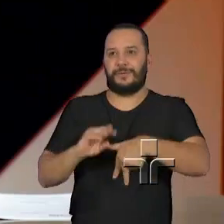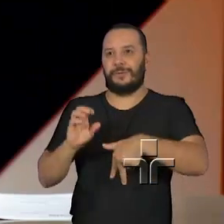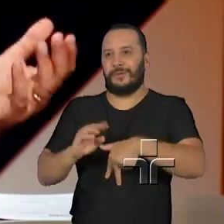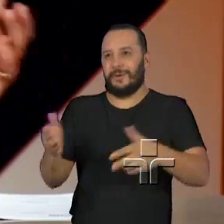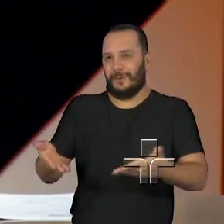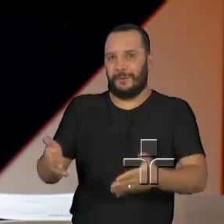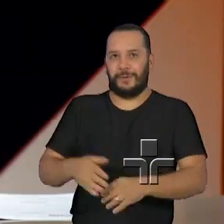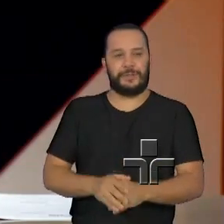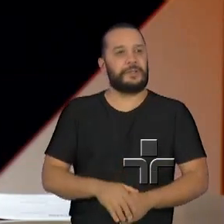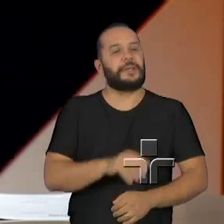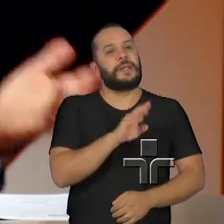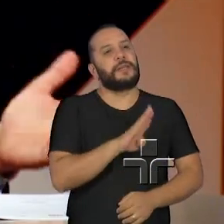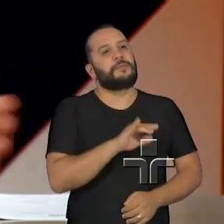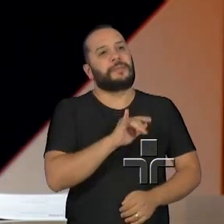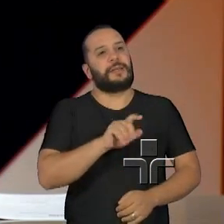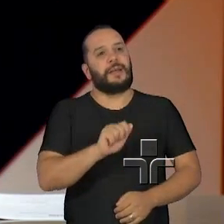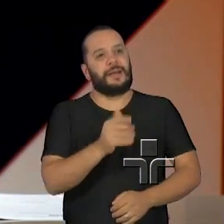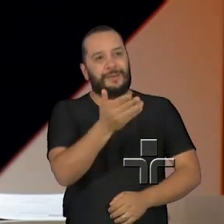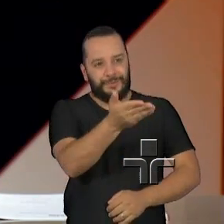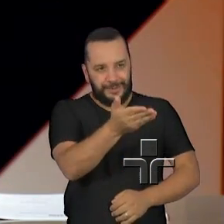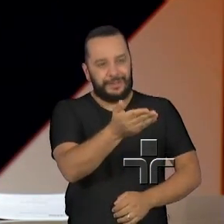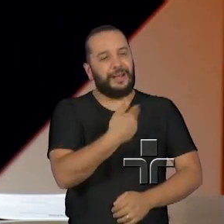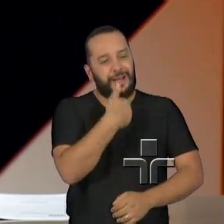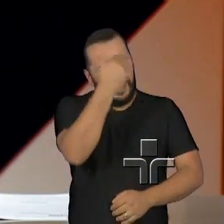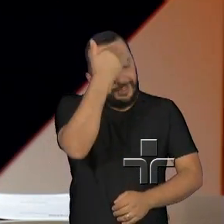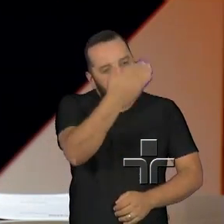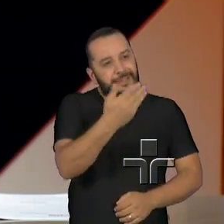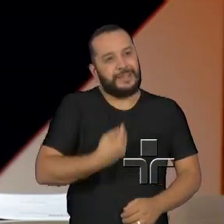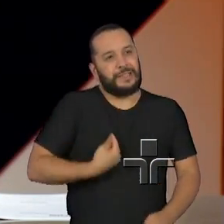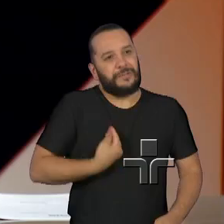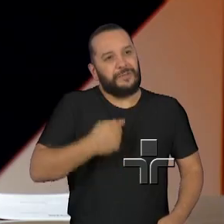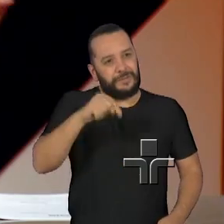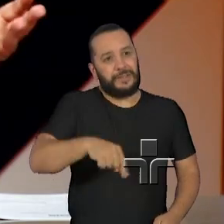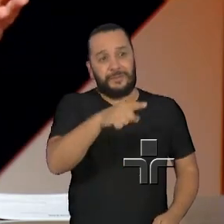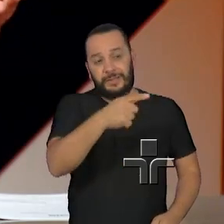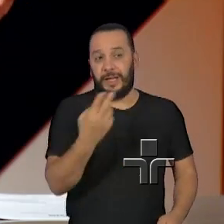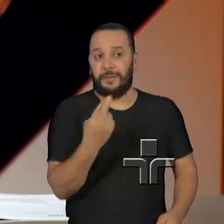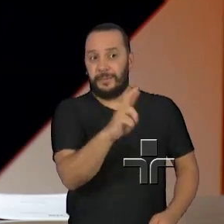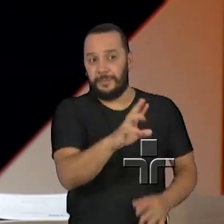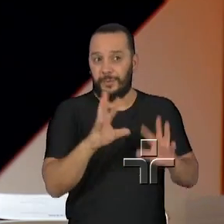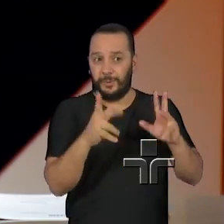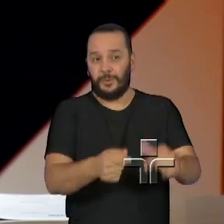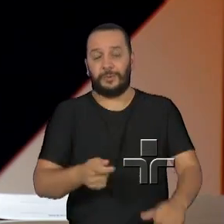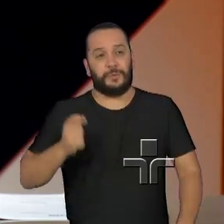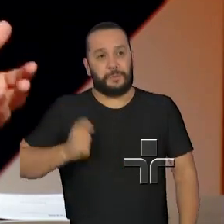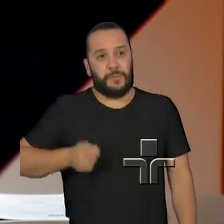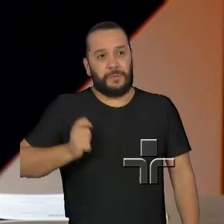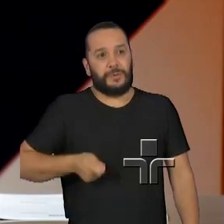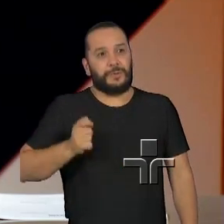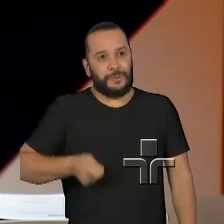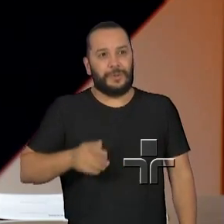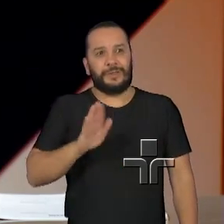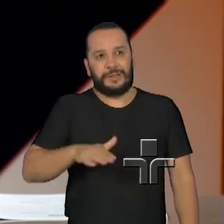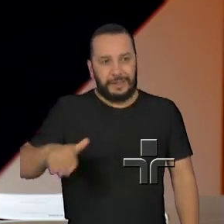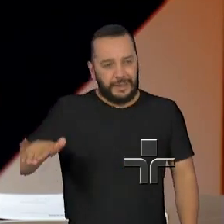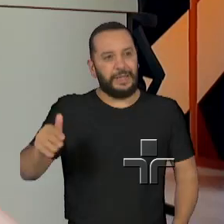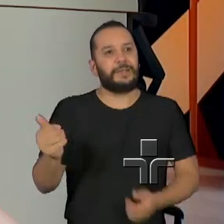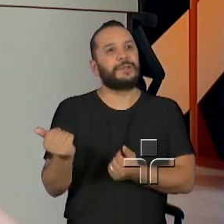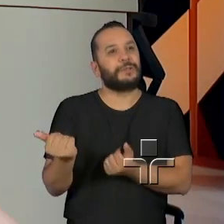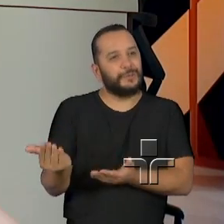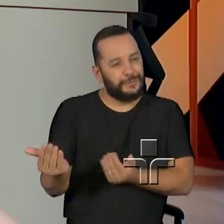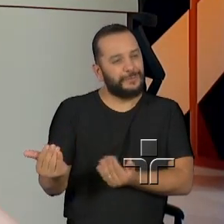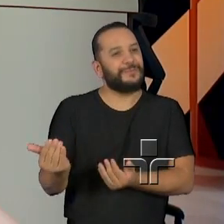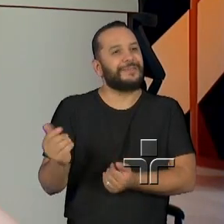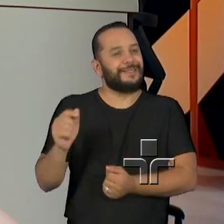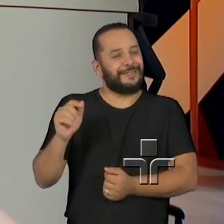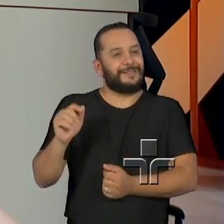hoje. Bia, também queria agradecer muito a sua vinda, né? Você representa todos os promotores de infância, juventude do Estado,